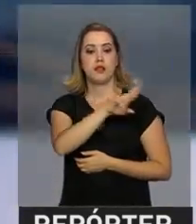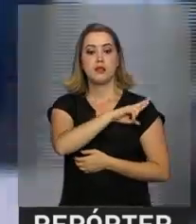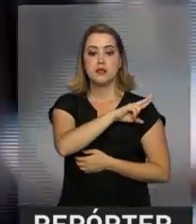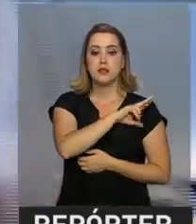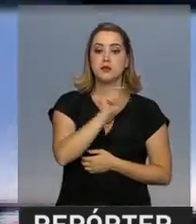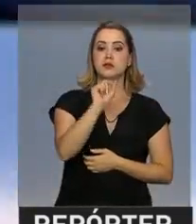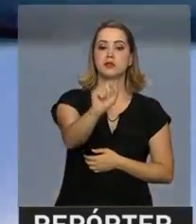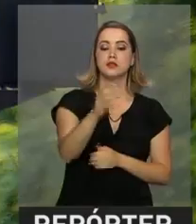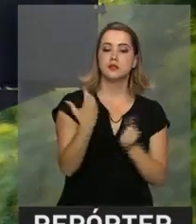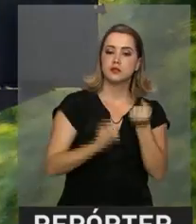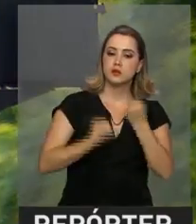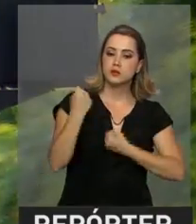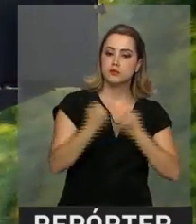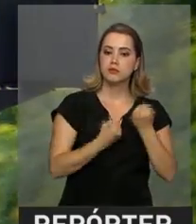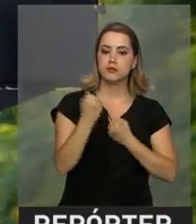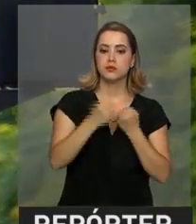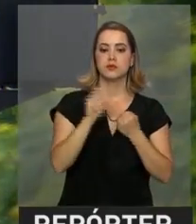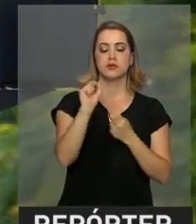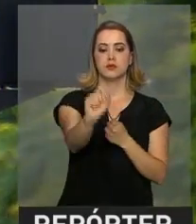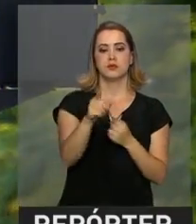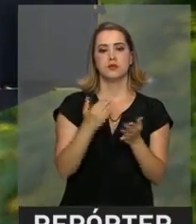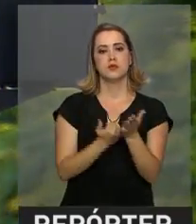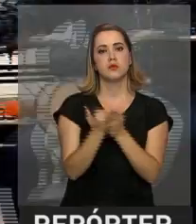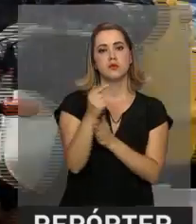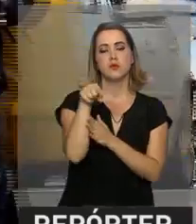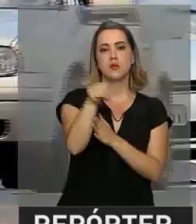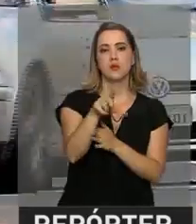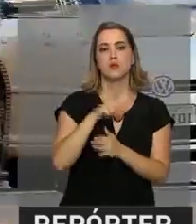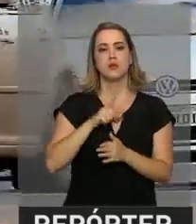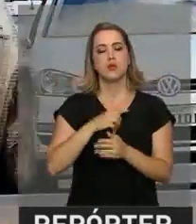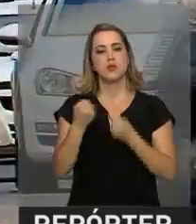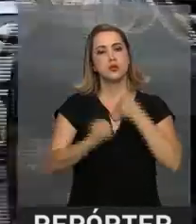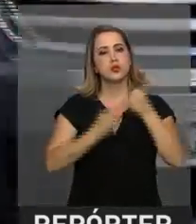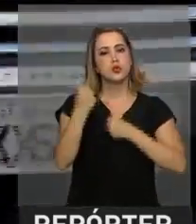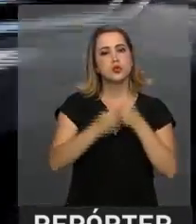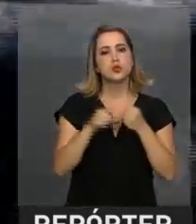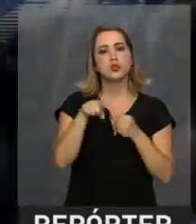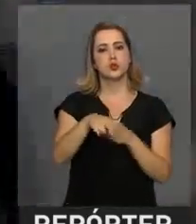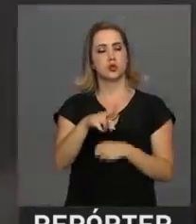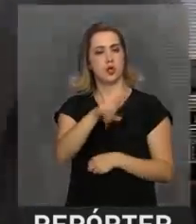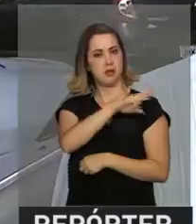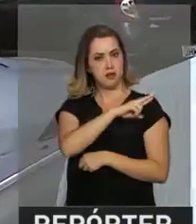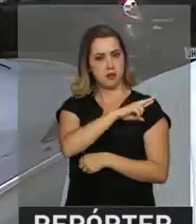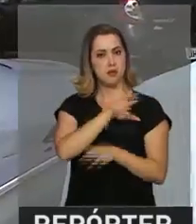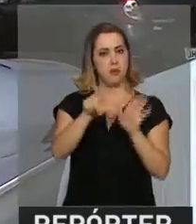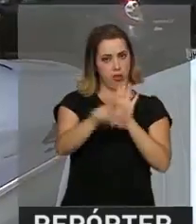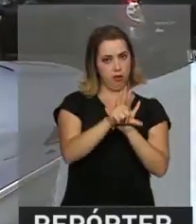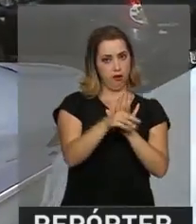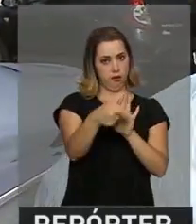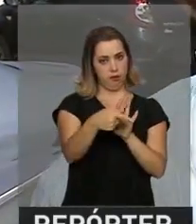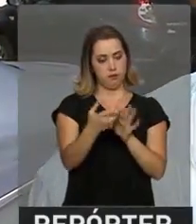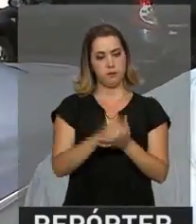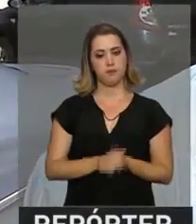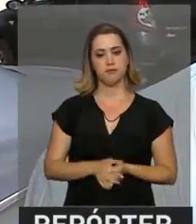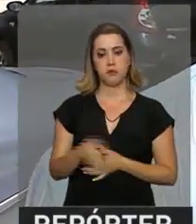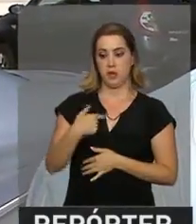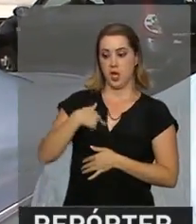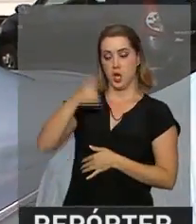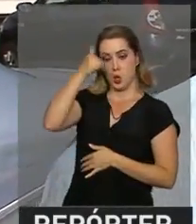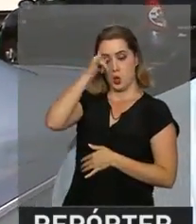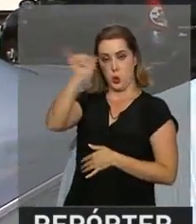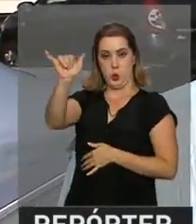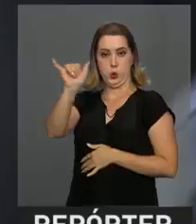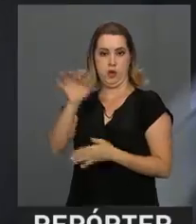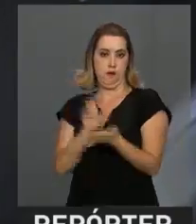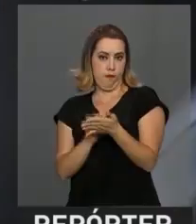Responsabilidade no trânsito. Será que, na hora de dirigir, os motoristas respeitam a legislação? Eu evito usar o